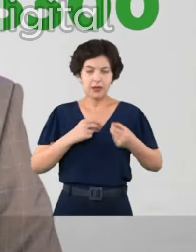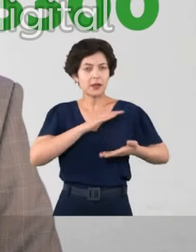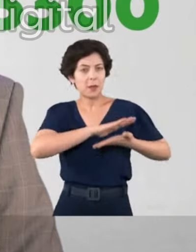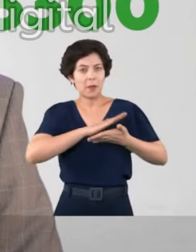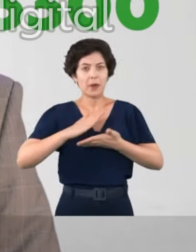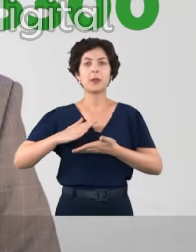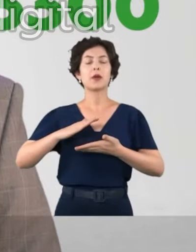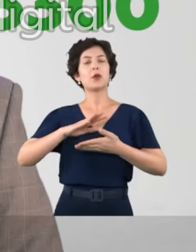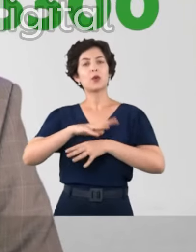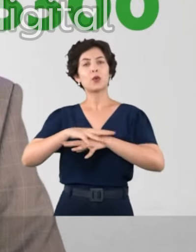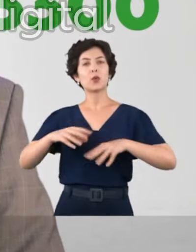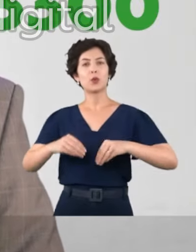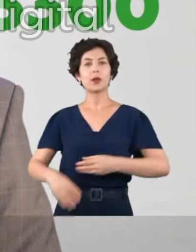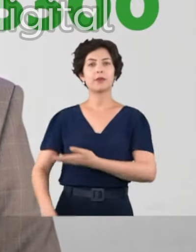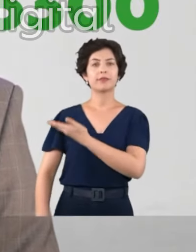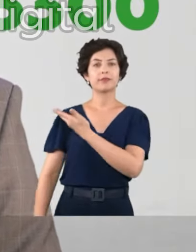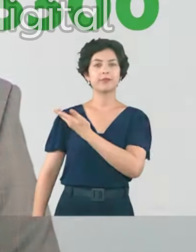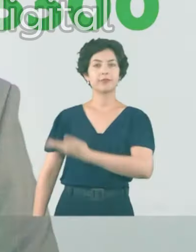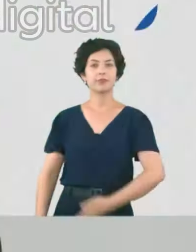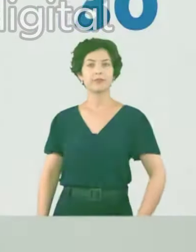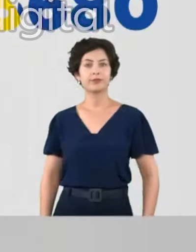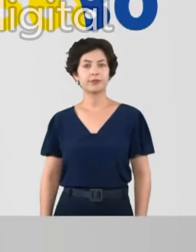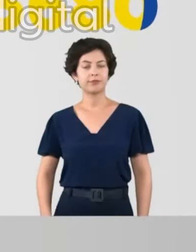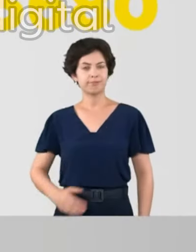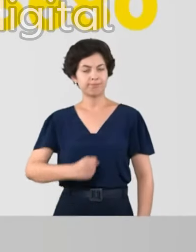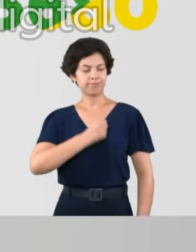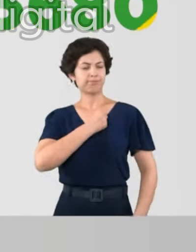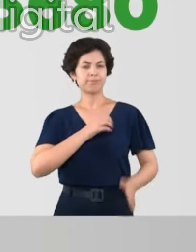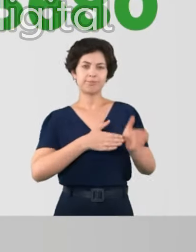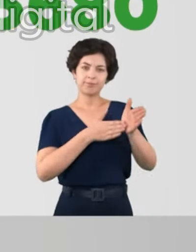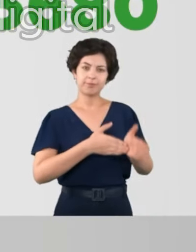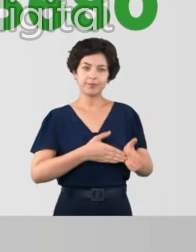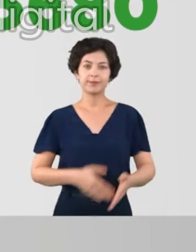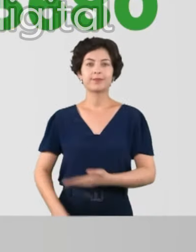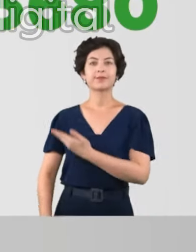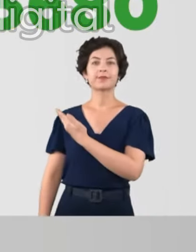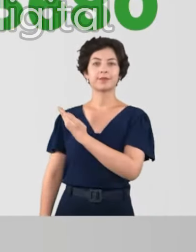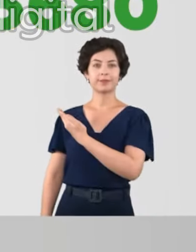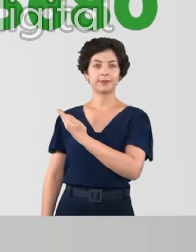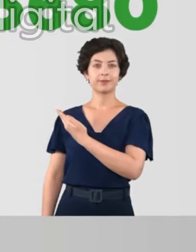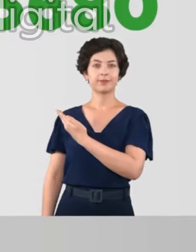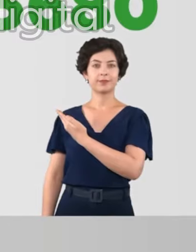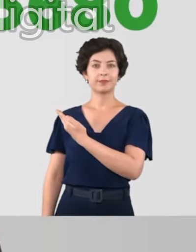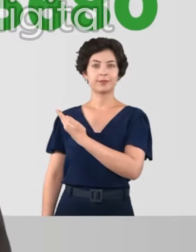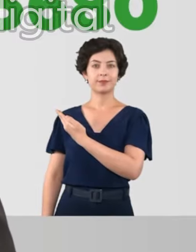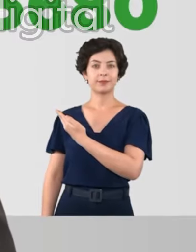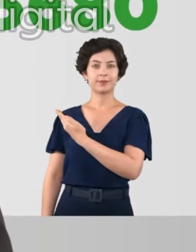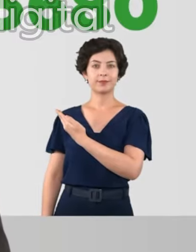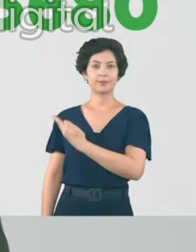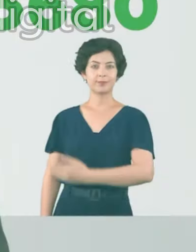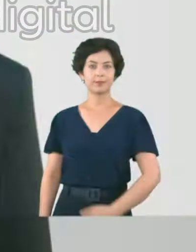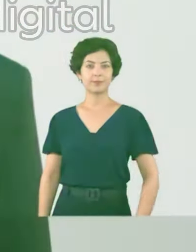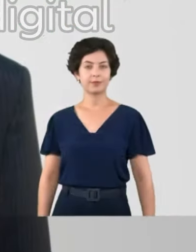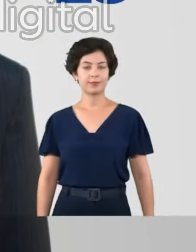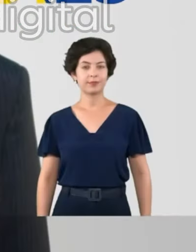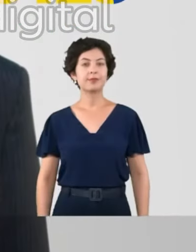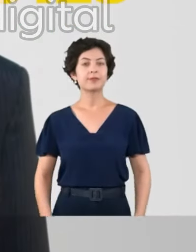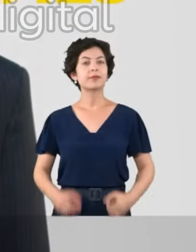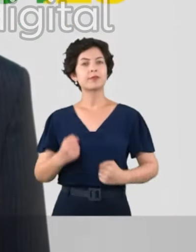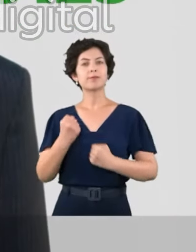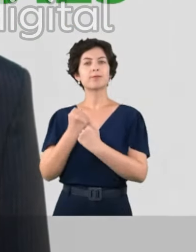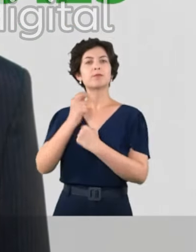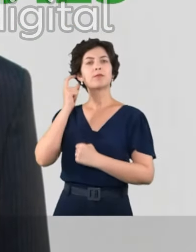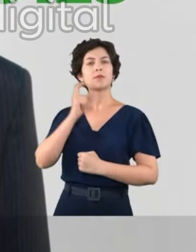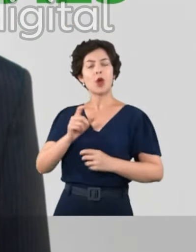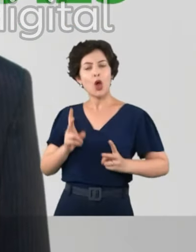de mama tem cura. Doutor Alci, 25-300. Patriotismo e lealdade, 25-680. É o Eric Costa que eu quero. Eu estou